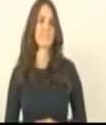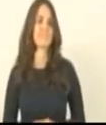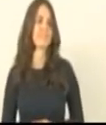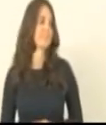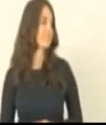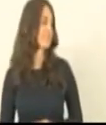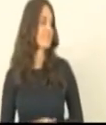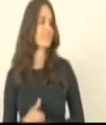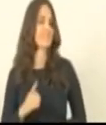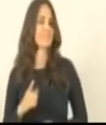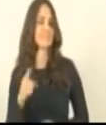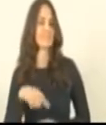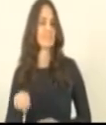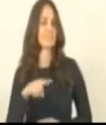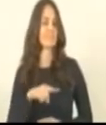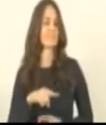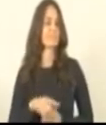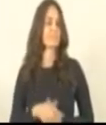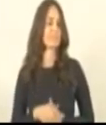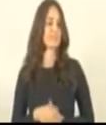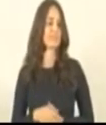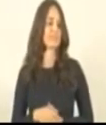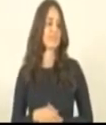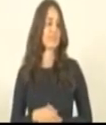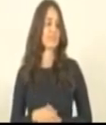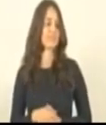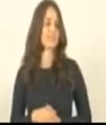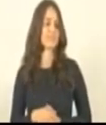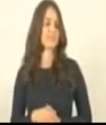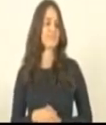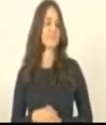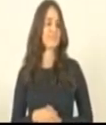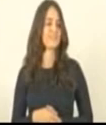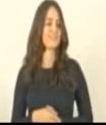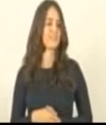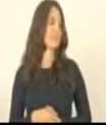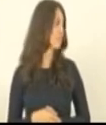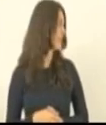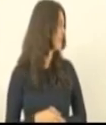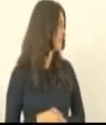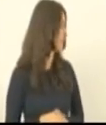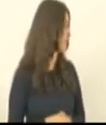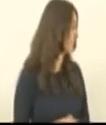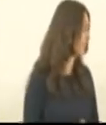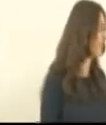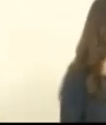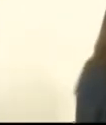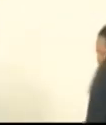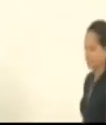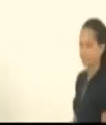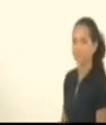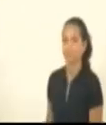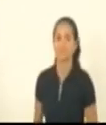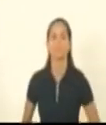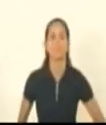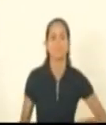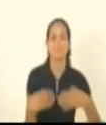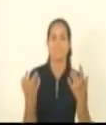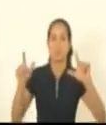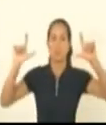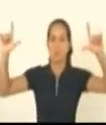Deputado Bispo sim também. Então somando os demais deputados, temos no painel